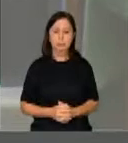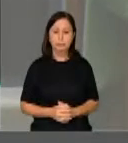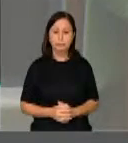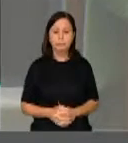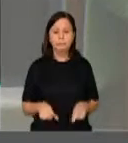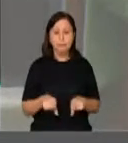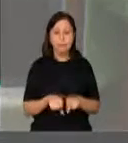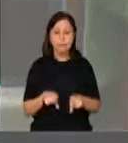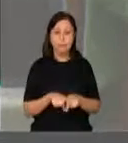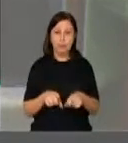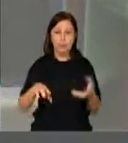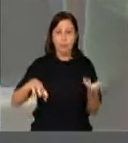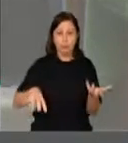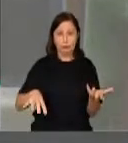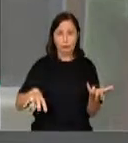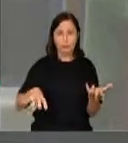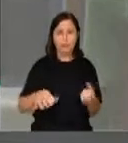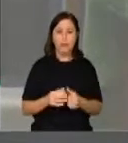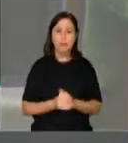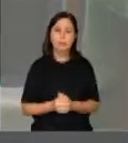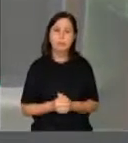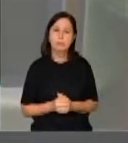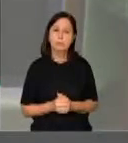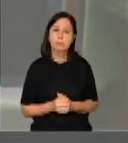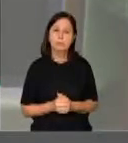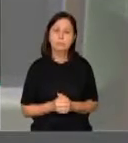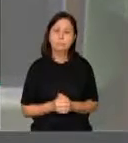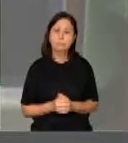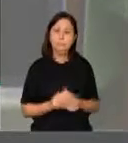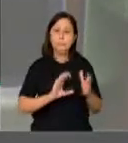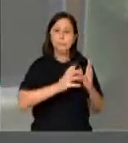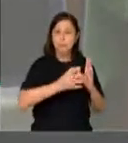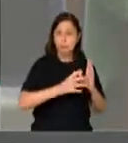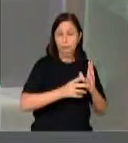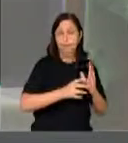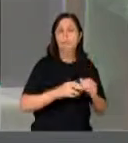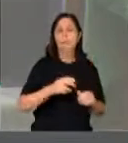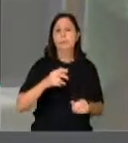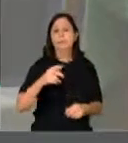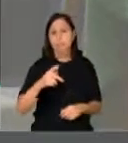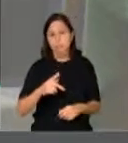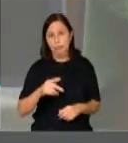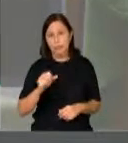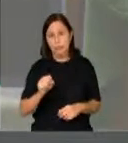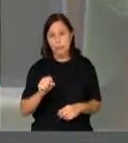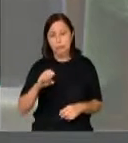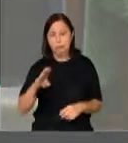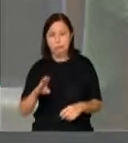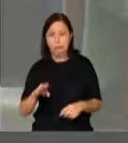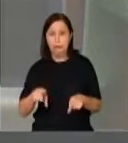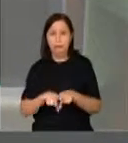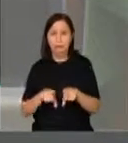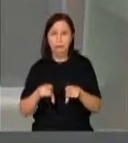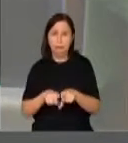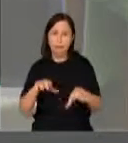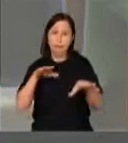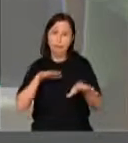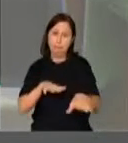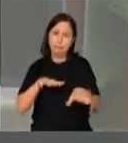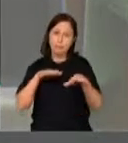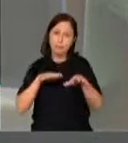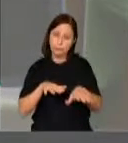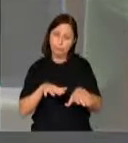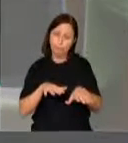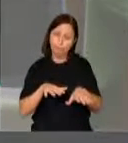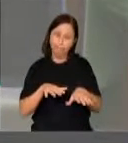O Congresso do Partido Socialista Brasileiro e a marcha dos vereadores do Brasil. Eu